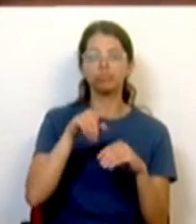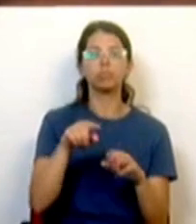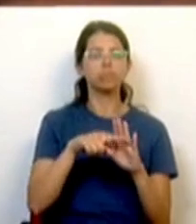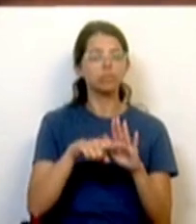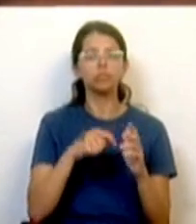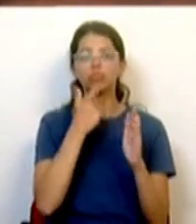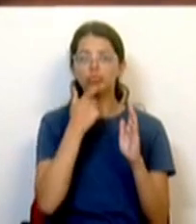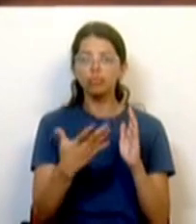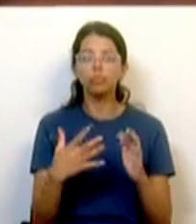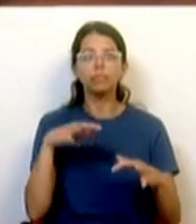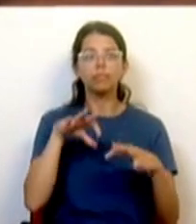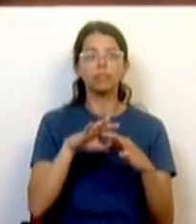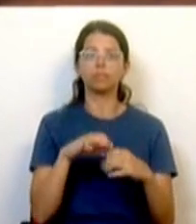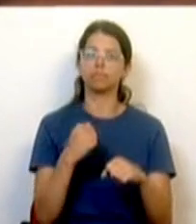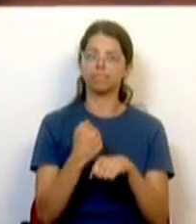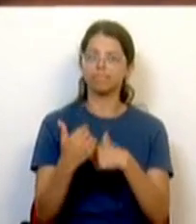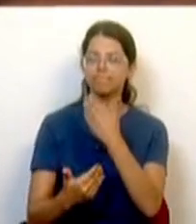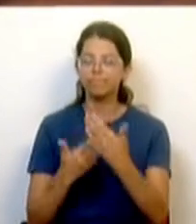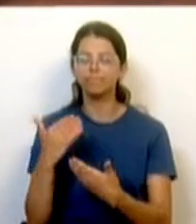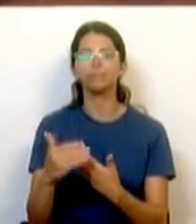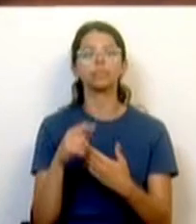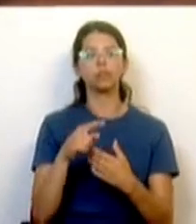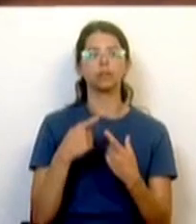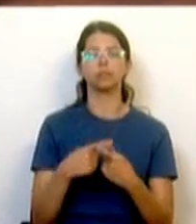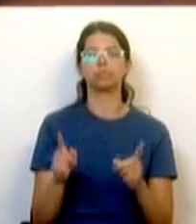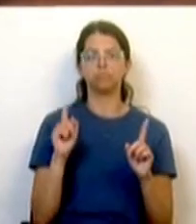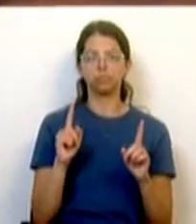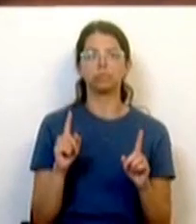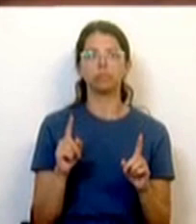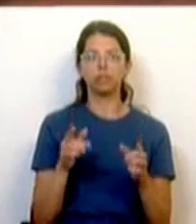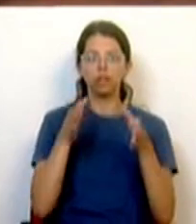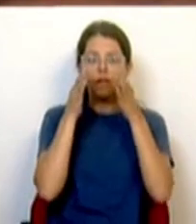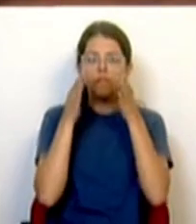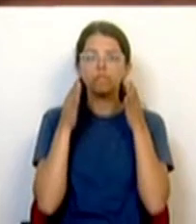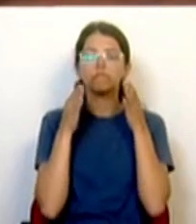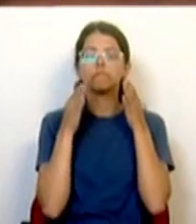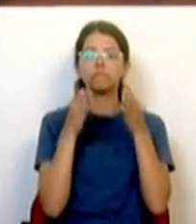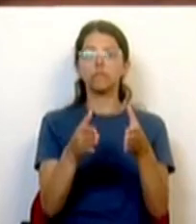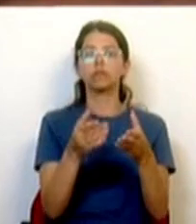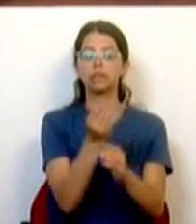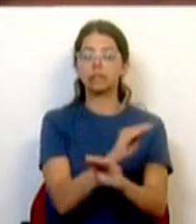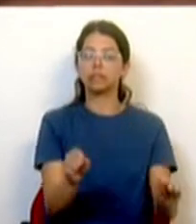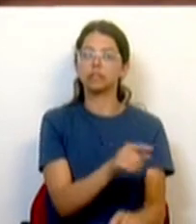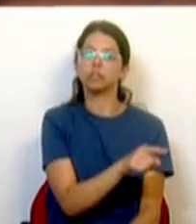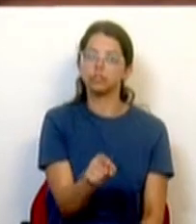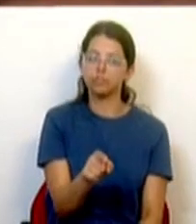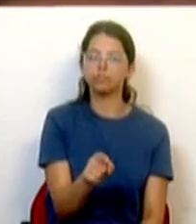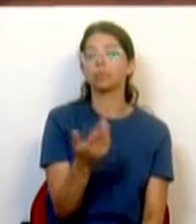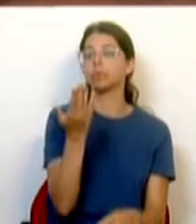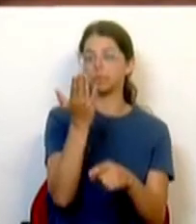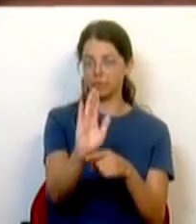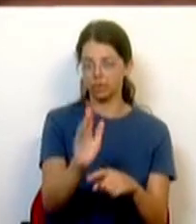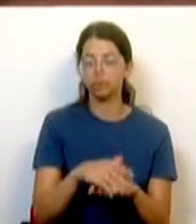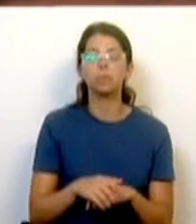sempre também com uma mobilização diferencial de majoração de foco direcionado às crianças, dou exemplo